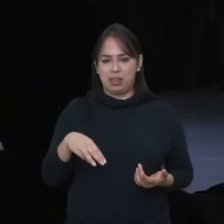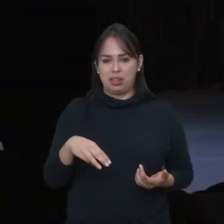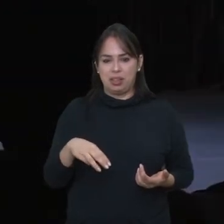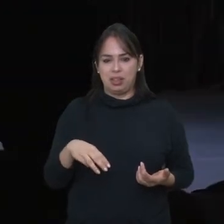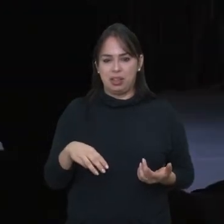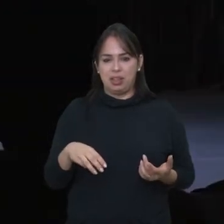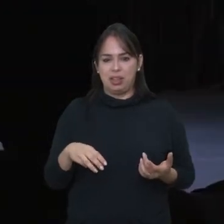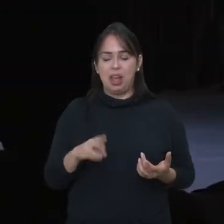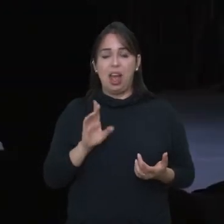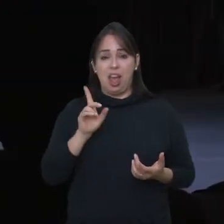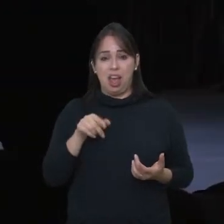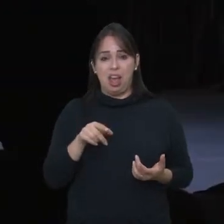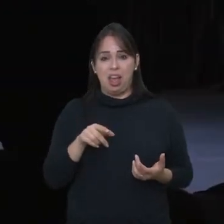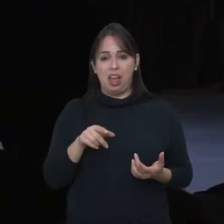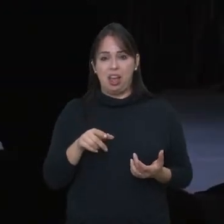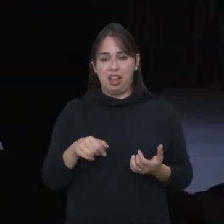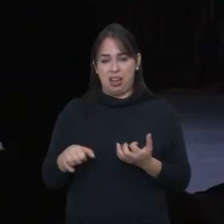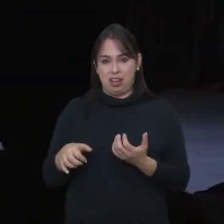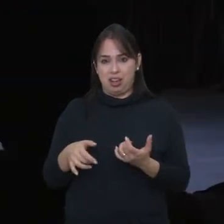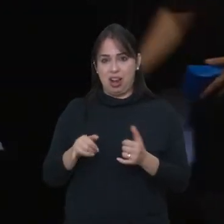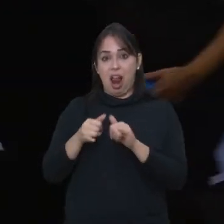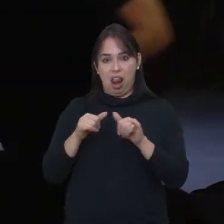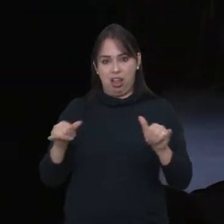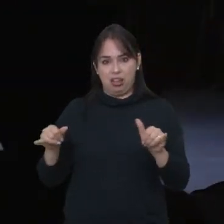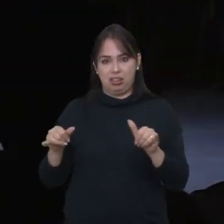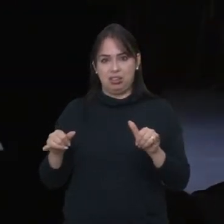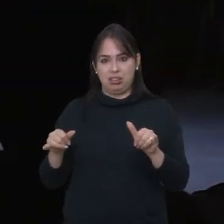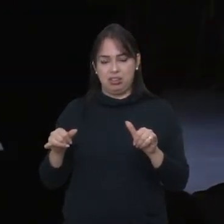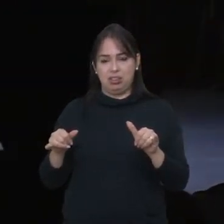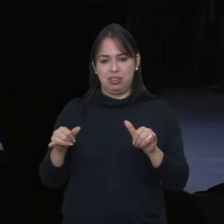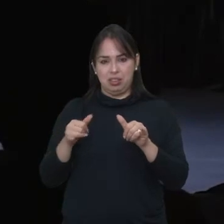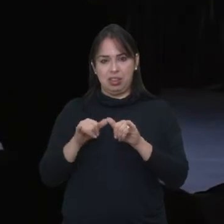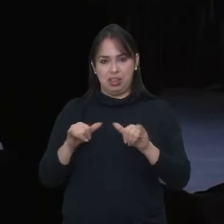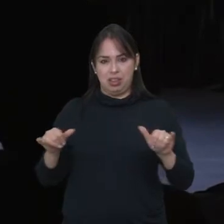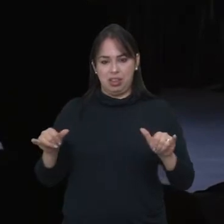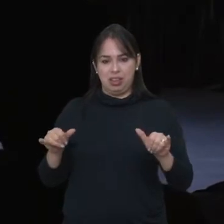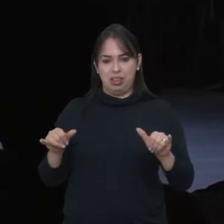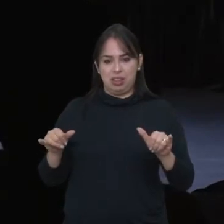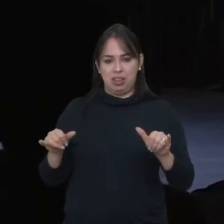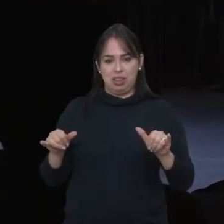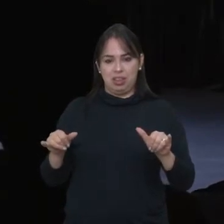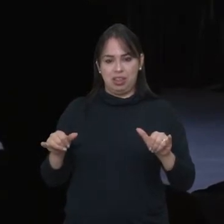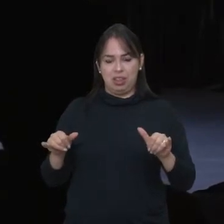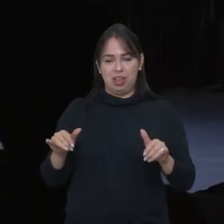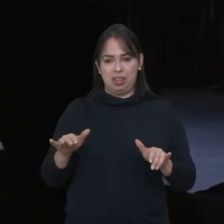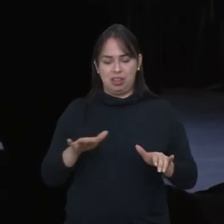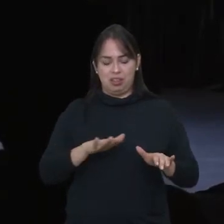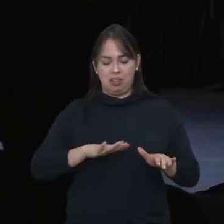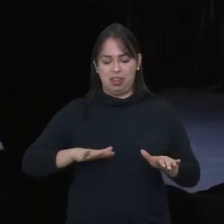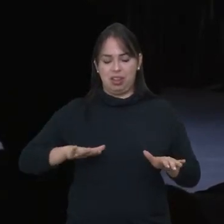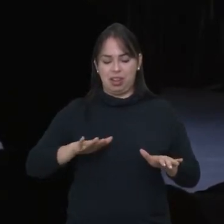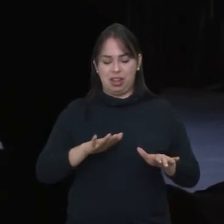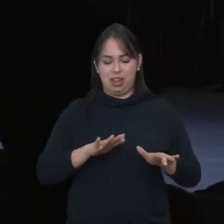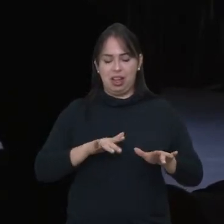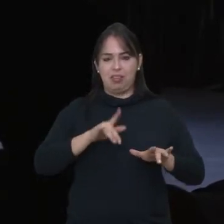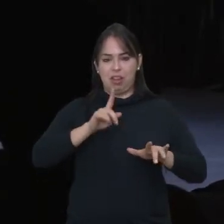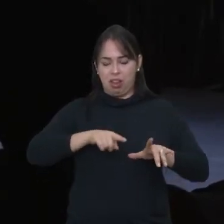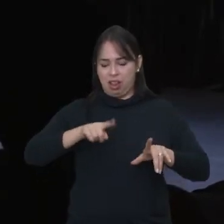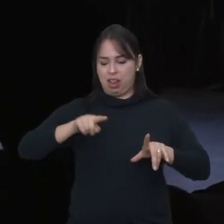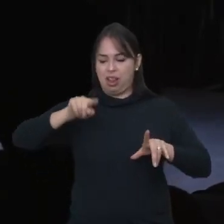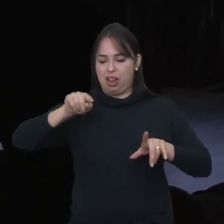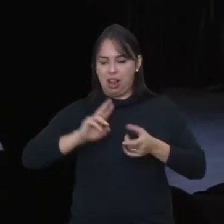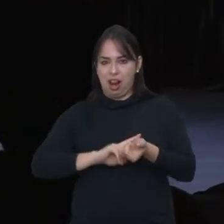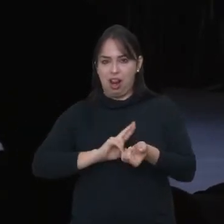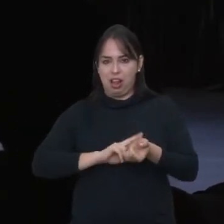É porque não sabe Teremim É um instrumento Ele é eletrônico Ele ficou muito popular No filme do Star Wars E ele E aí você vai mexendo a mão E ele vai variando as